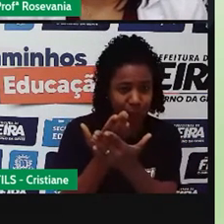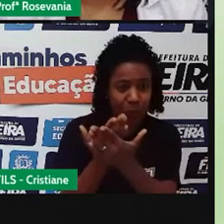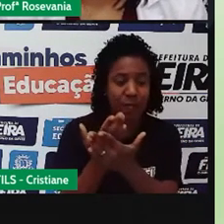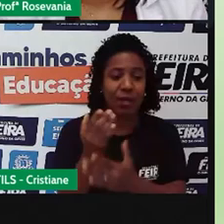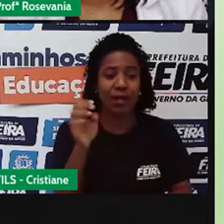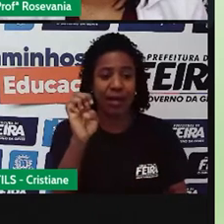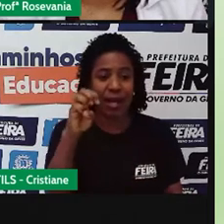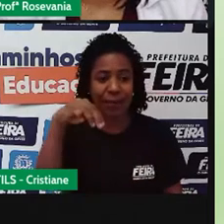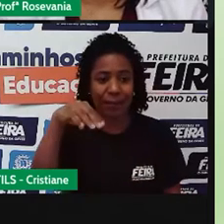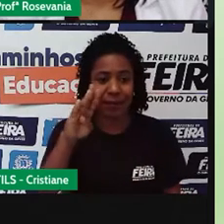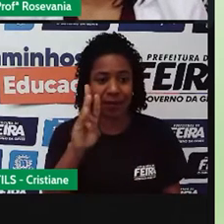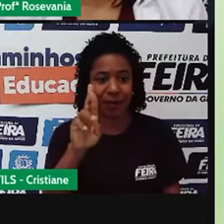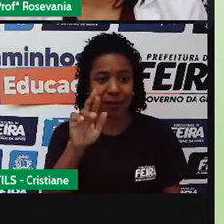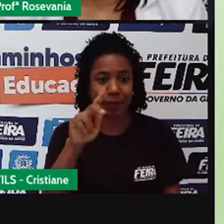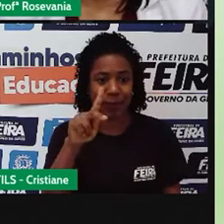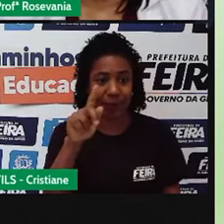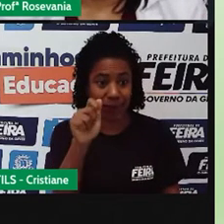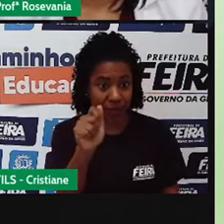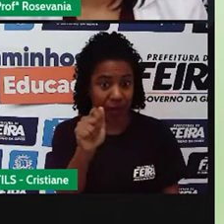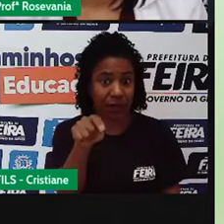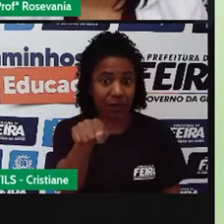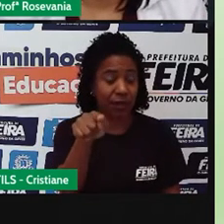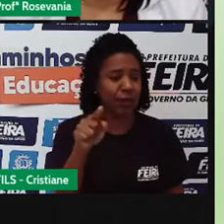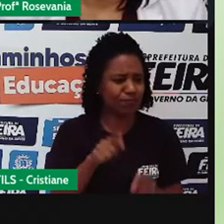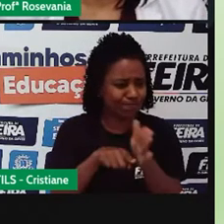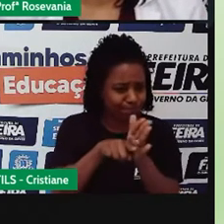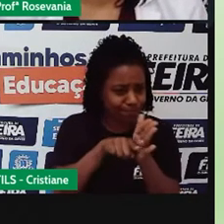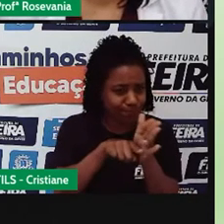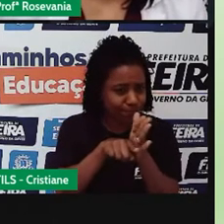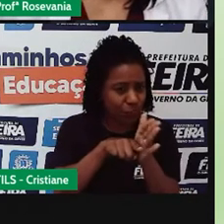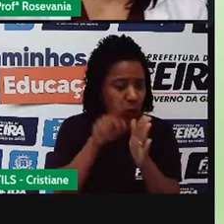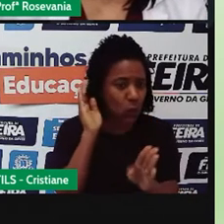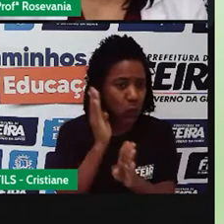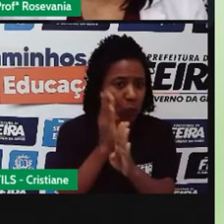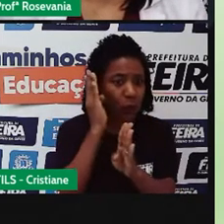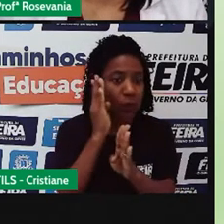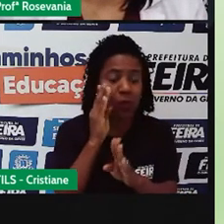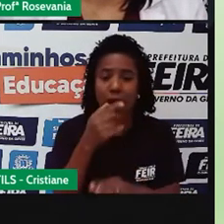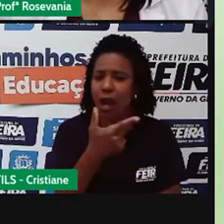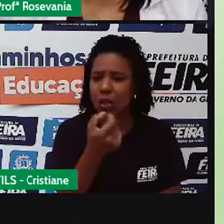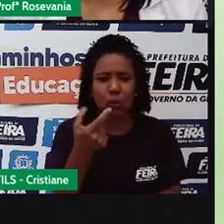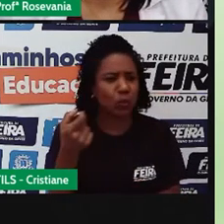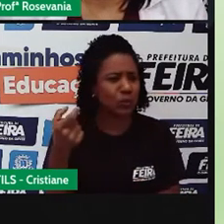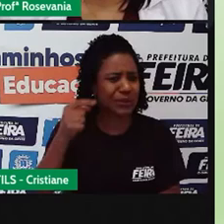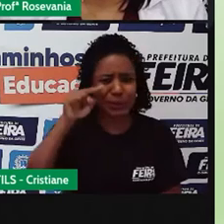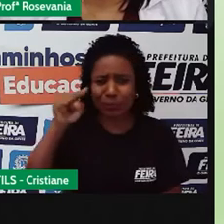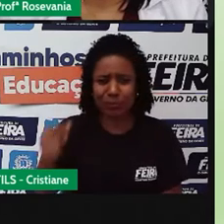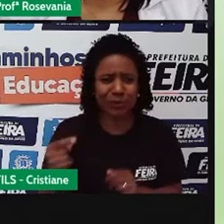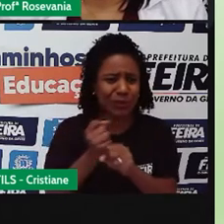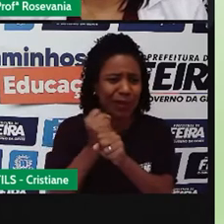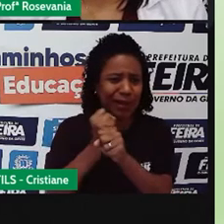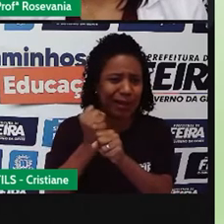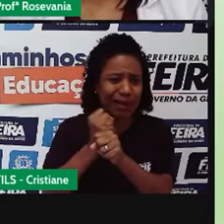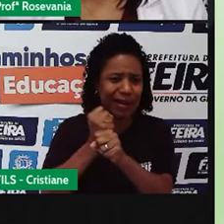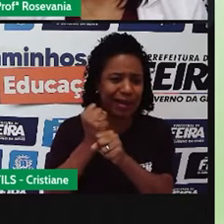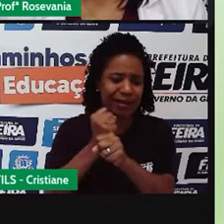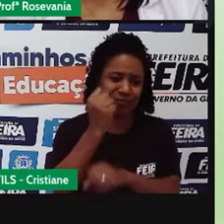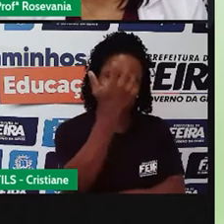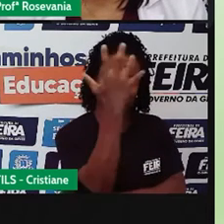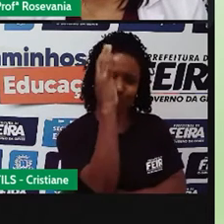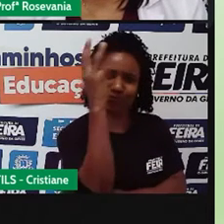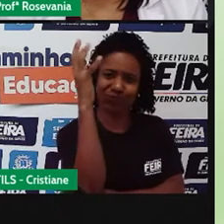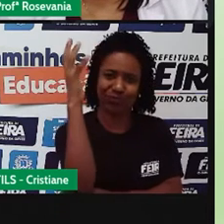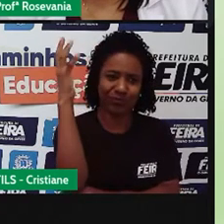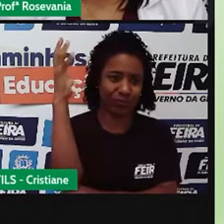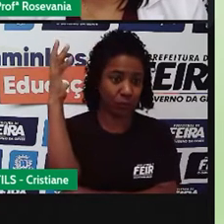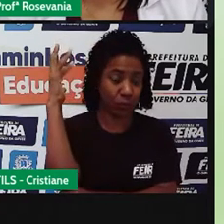200 milhões de anos, então elas já estão aí muito bem adaptadas a essa região. Olha aqui um exemplo, da Araucária, é uma